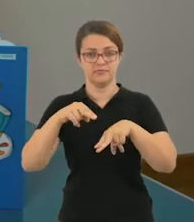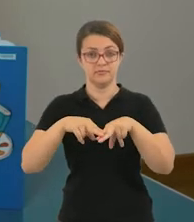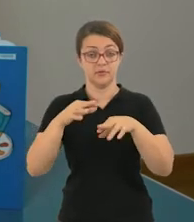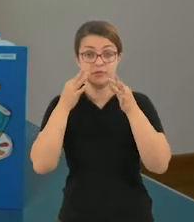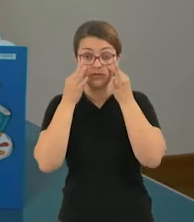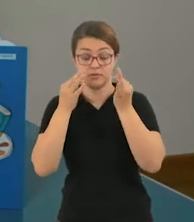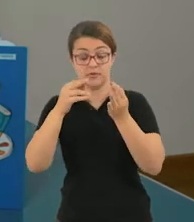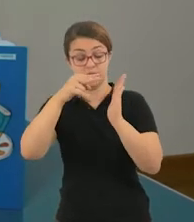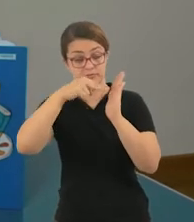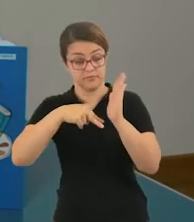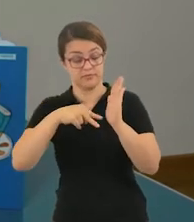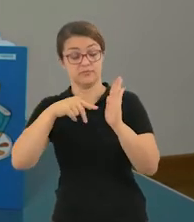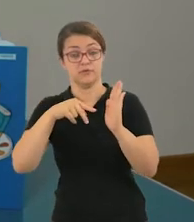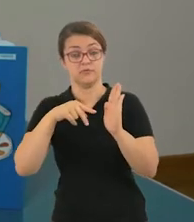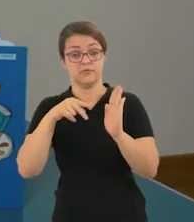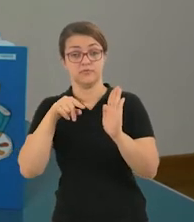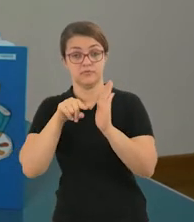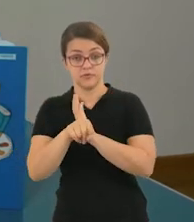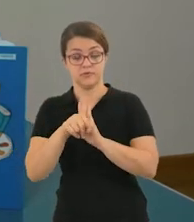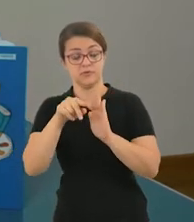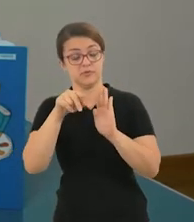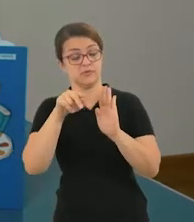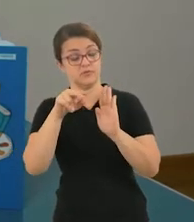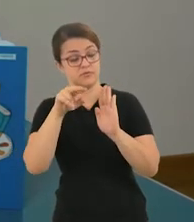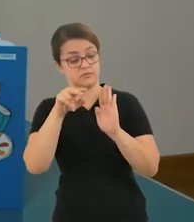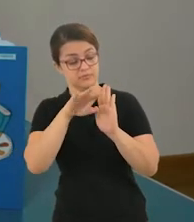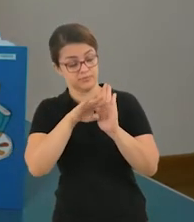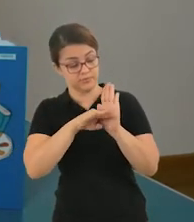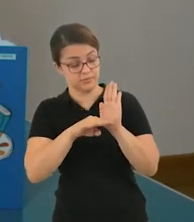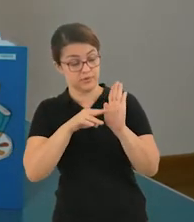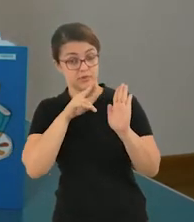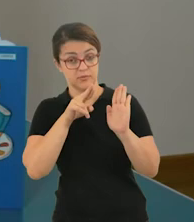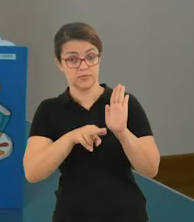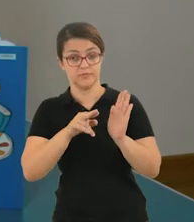e respondam as perguntas. Voltando para a nossa explicação,